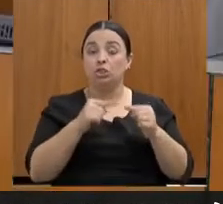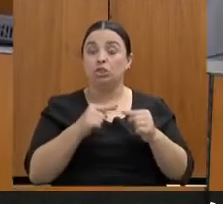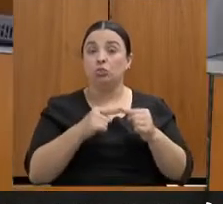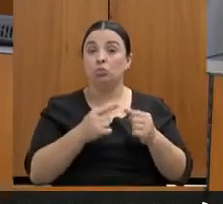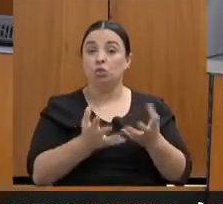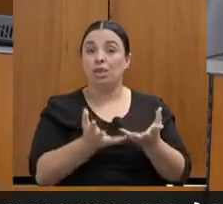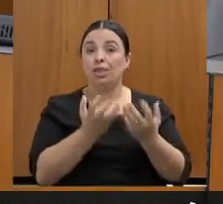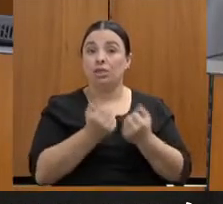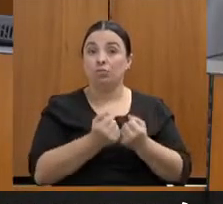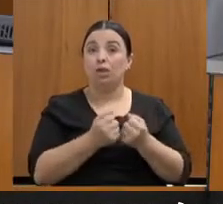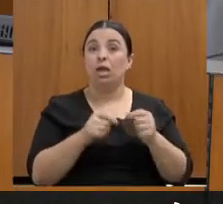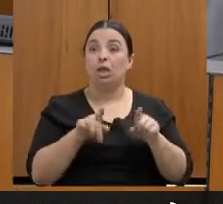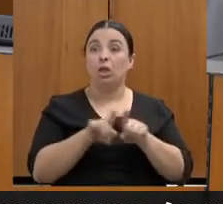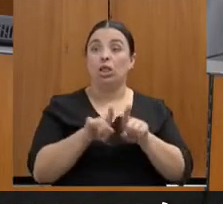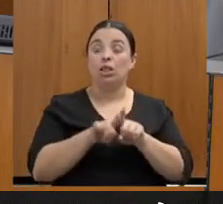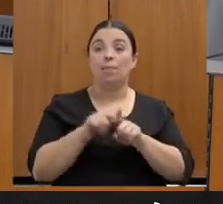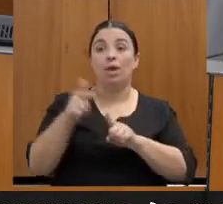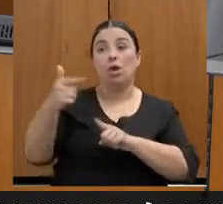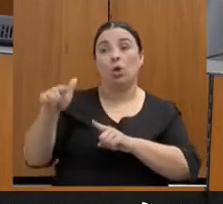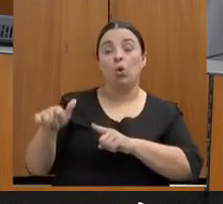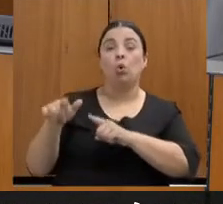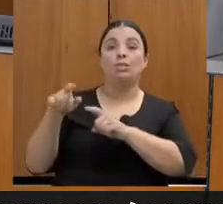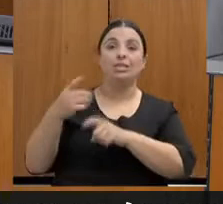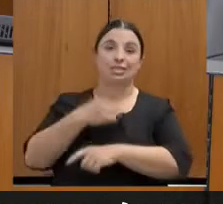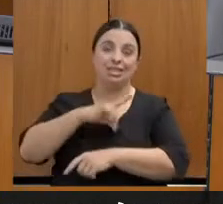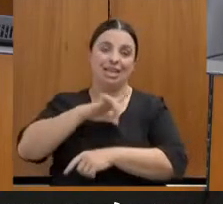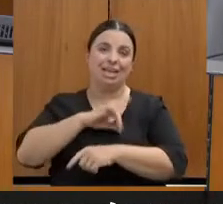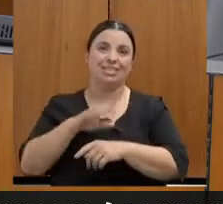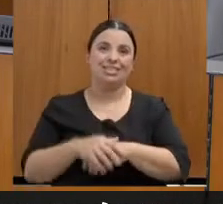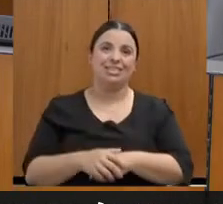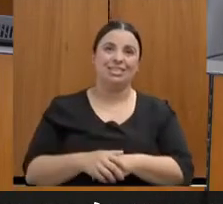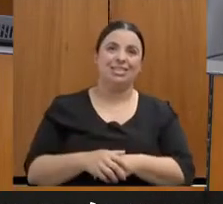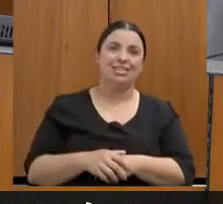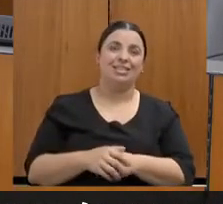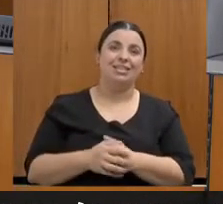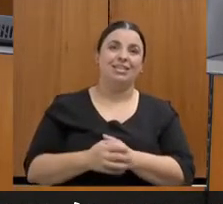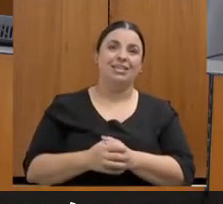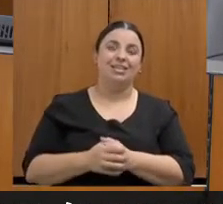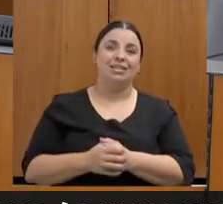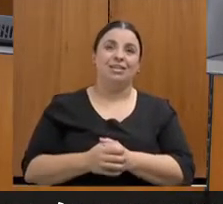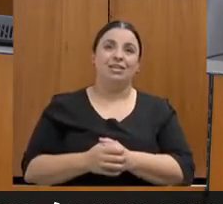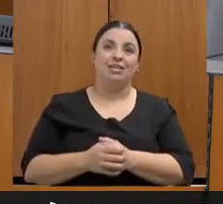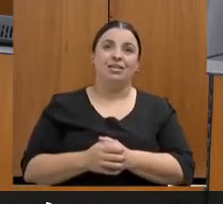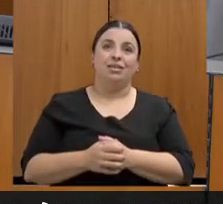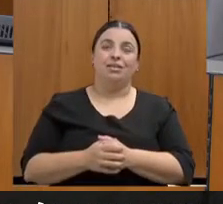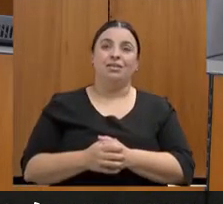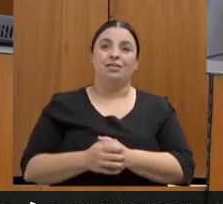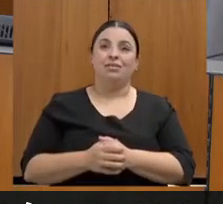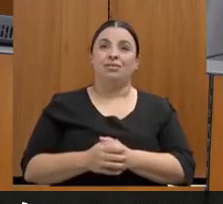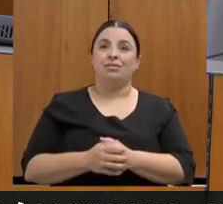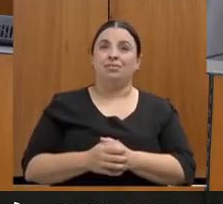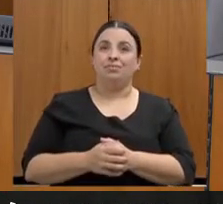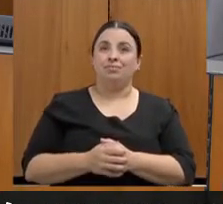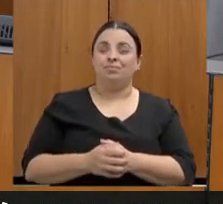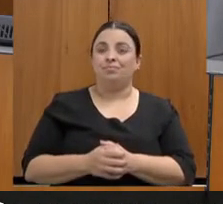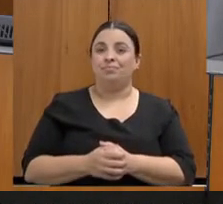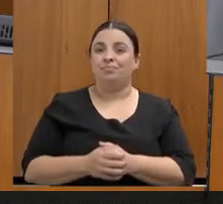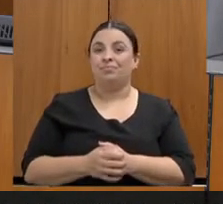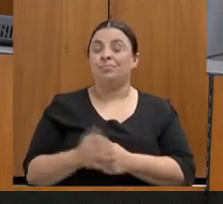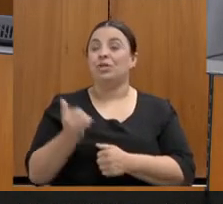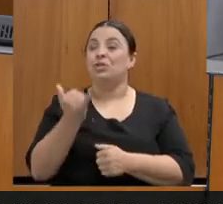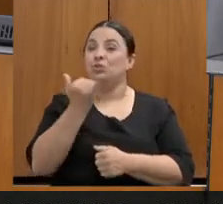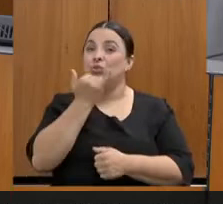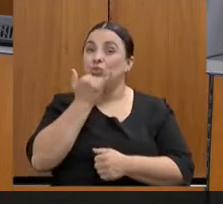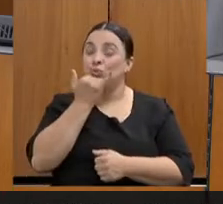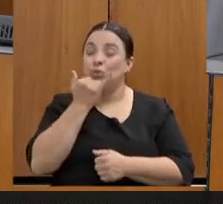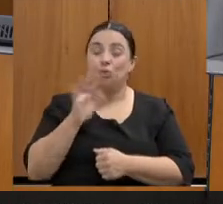Doutora, desculpa. Tudo bem. Eu tenho um susto aqui com a nossa assessora me avisando que nós temos dez minutinhos para a próxima audiência que eu